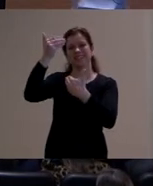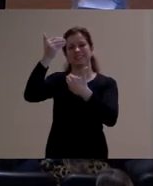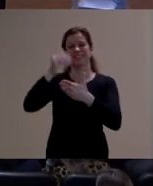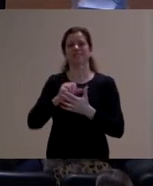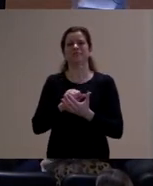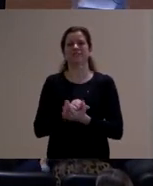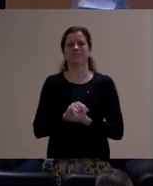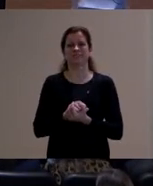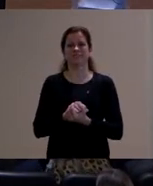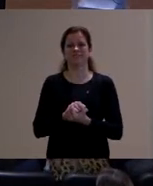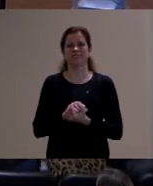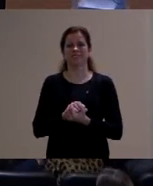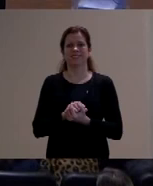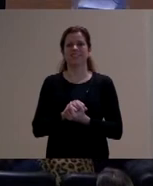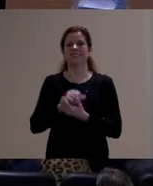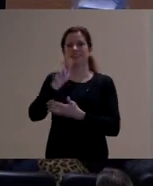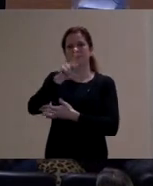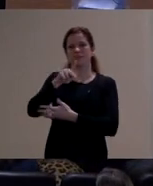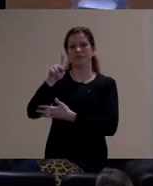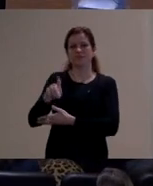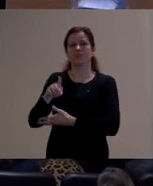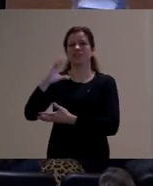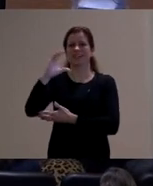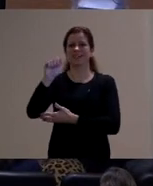e passamos a palavra à professora Caroline.